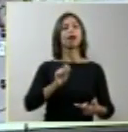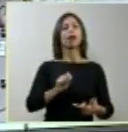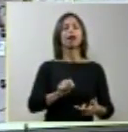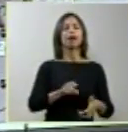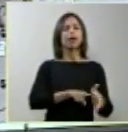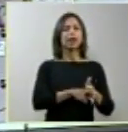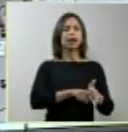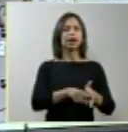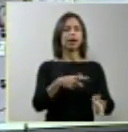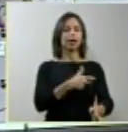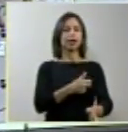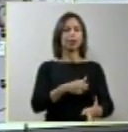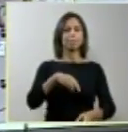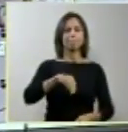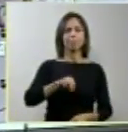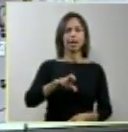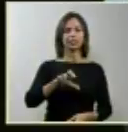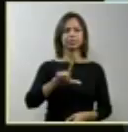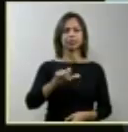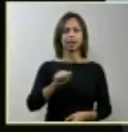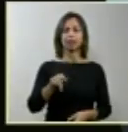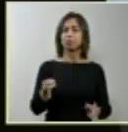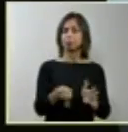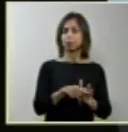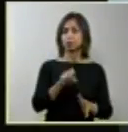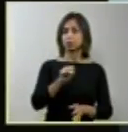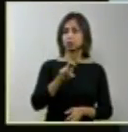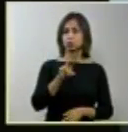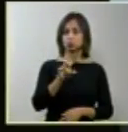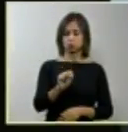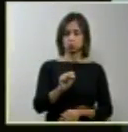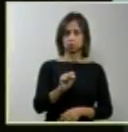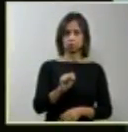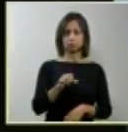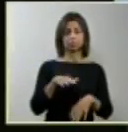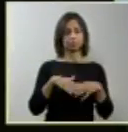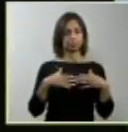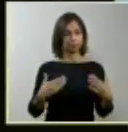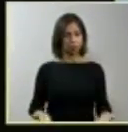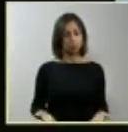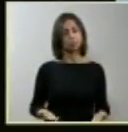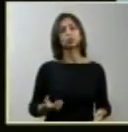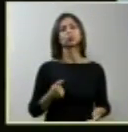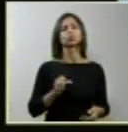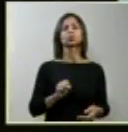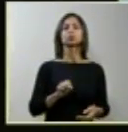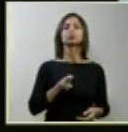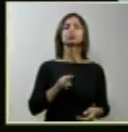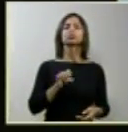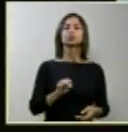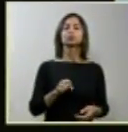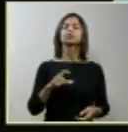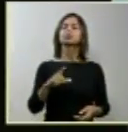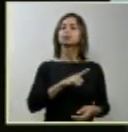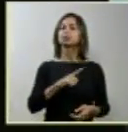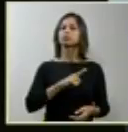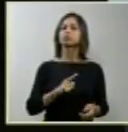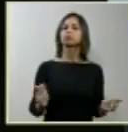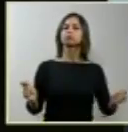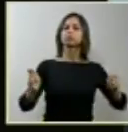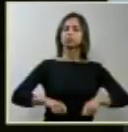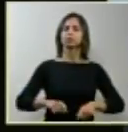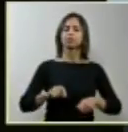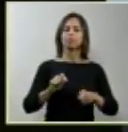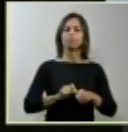Marcela são todos do SUS. De maneira que o SUS tem condição de fazer exame